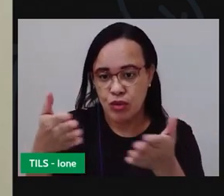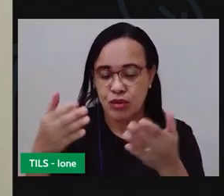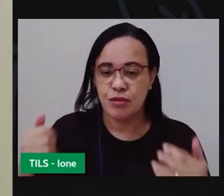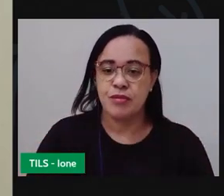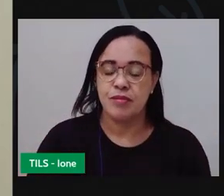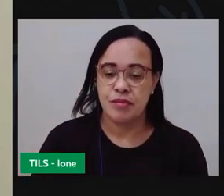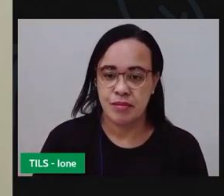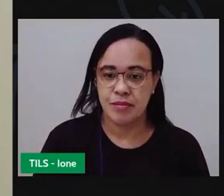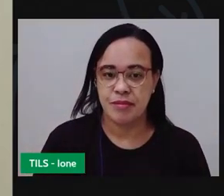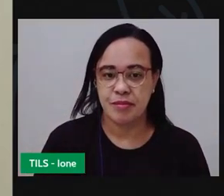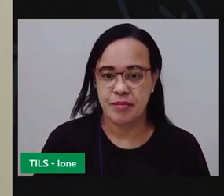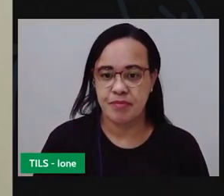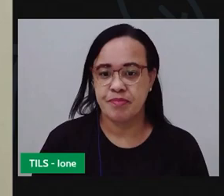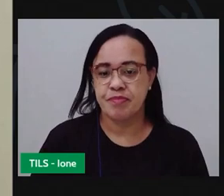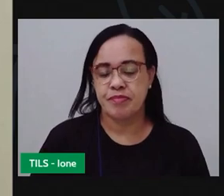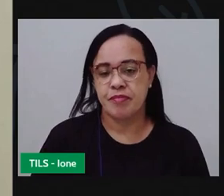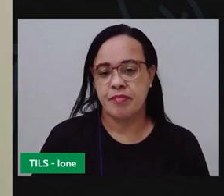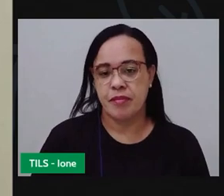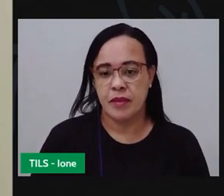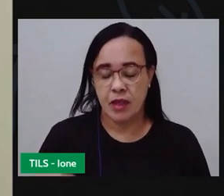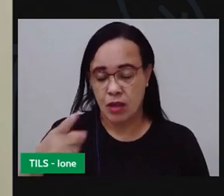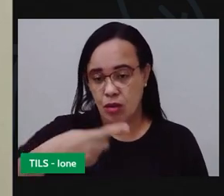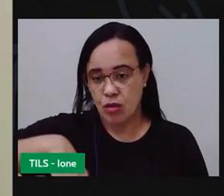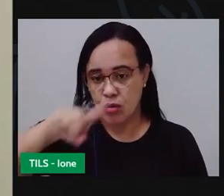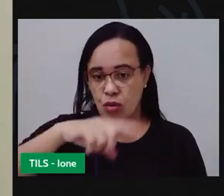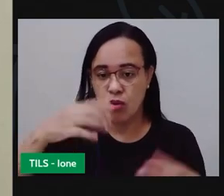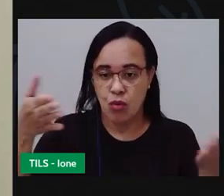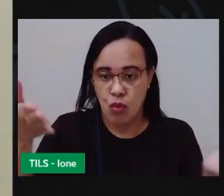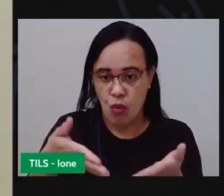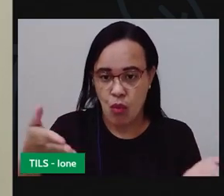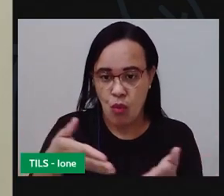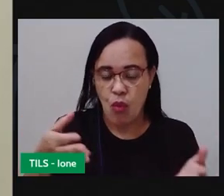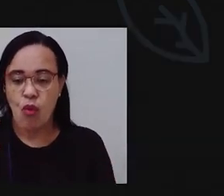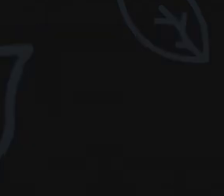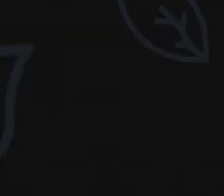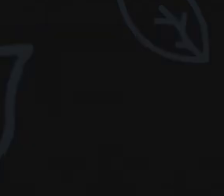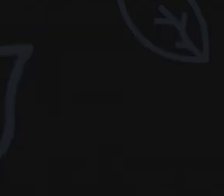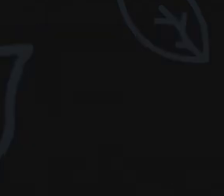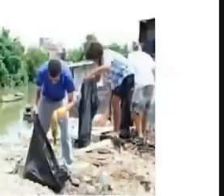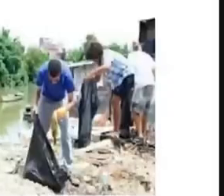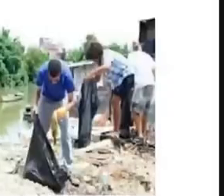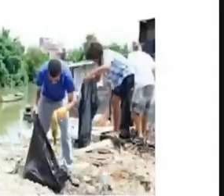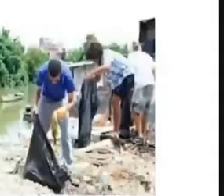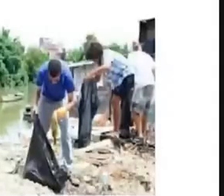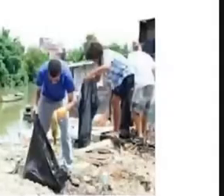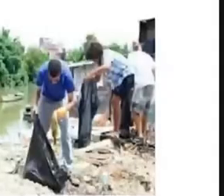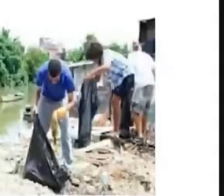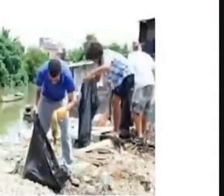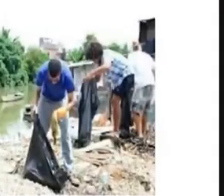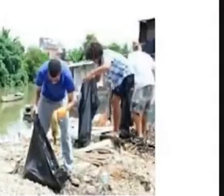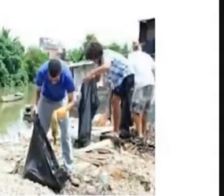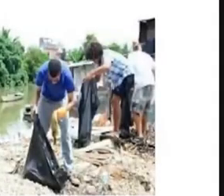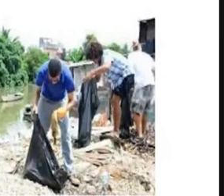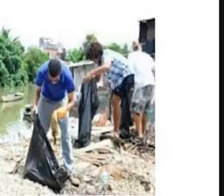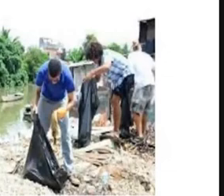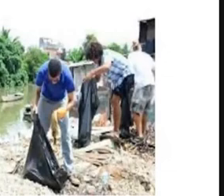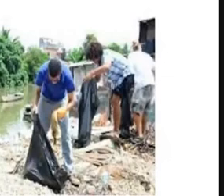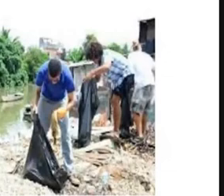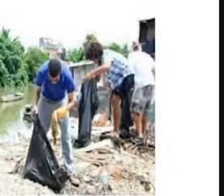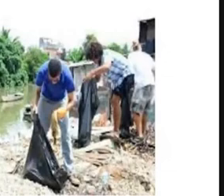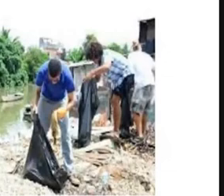Então, hoje, crianças, na aula de Matemática e Ciências da Natureza, nós vamos abordar o tema Papel da